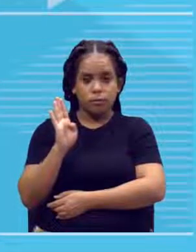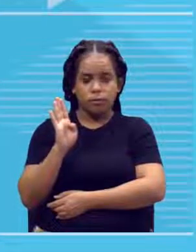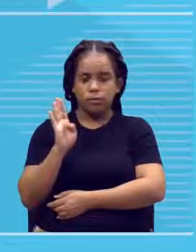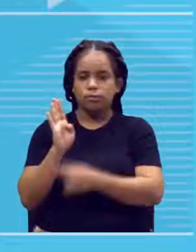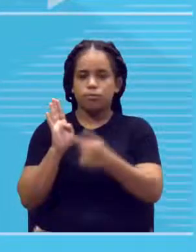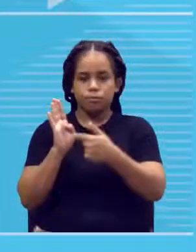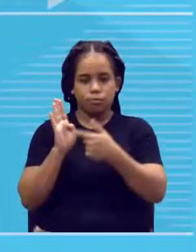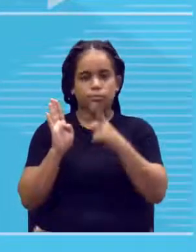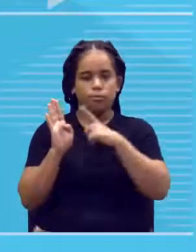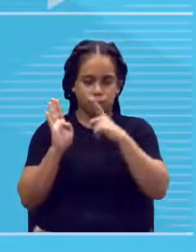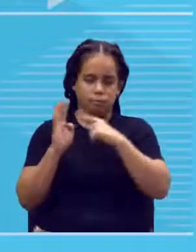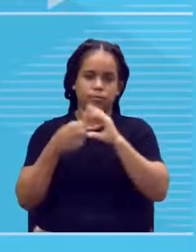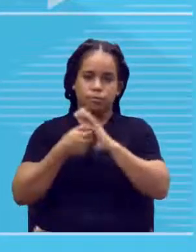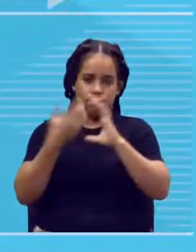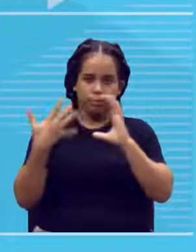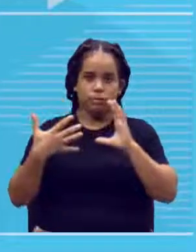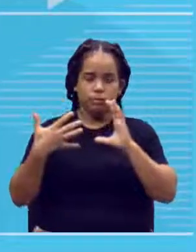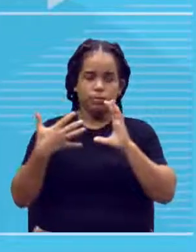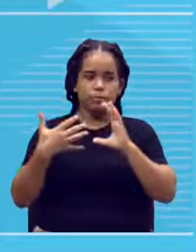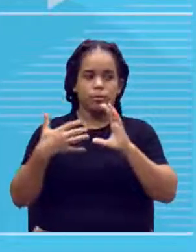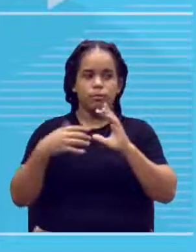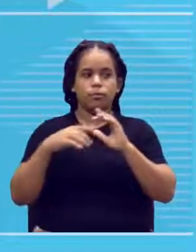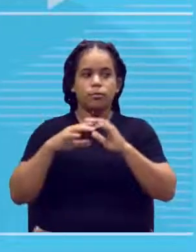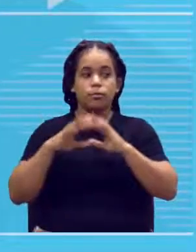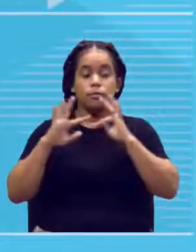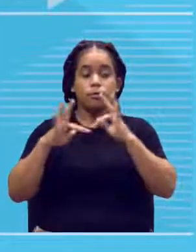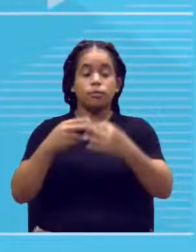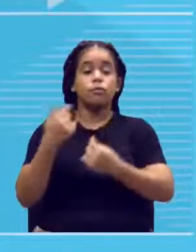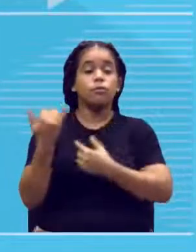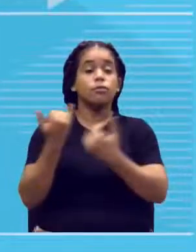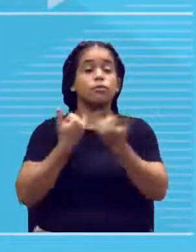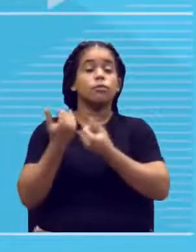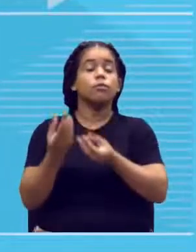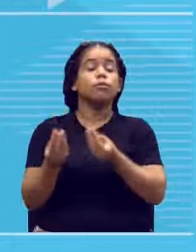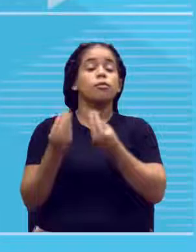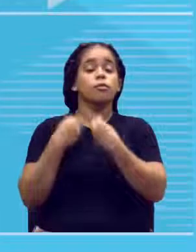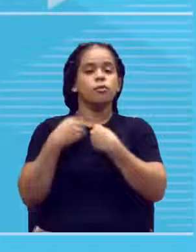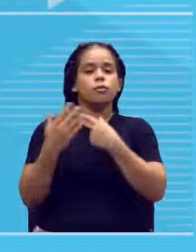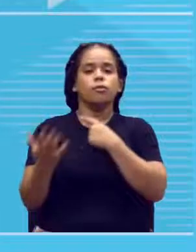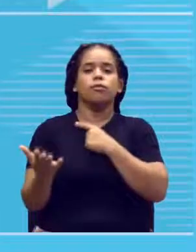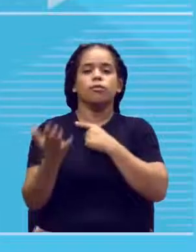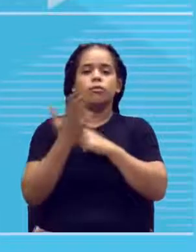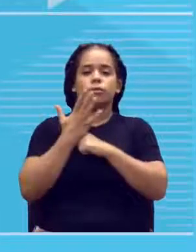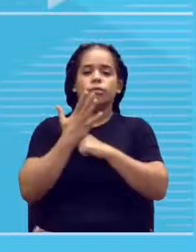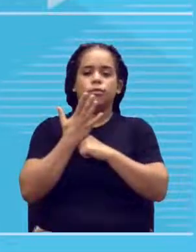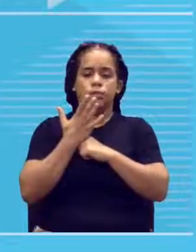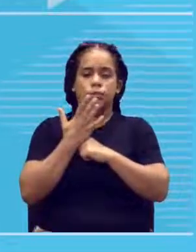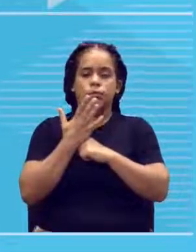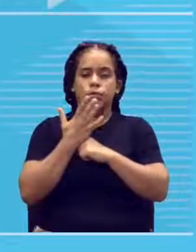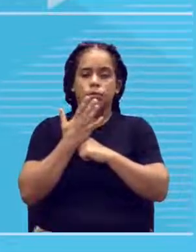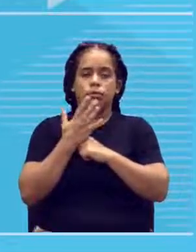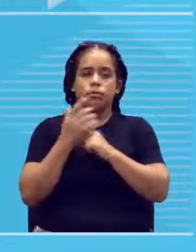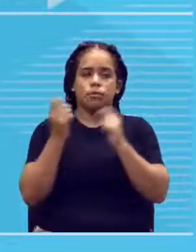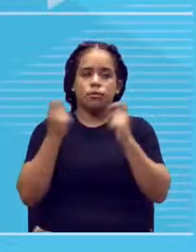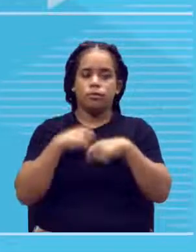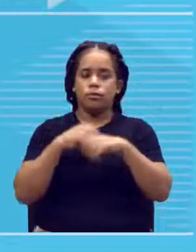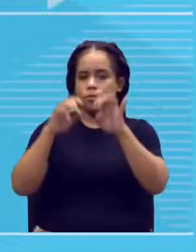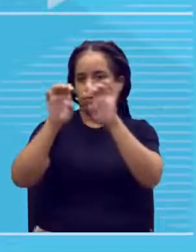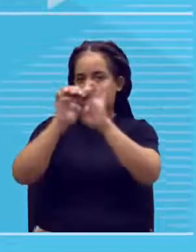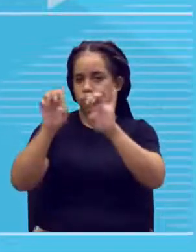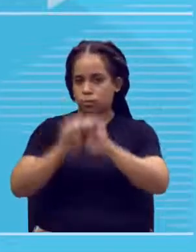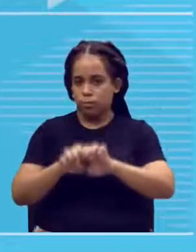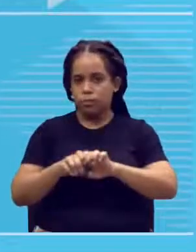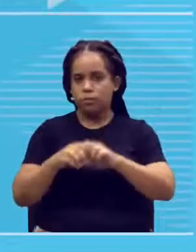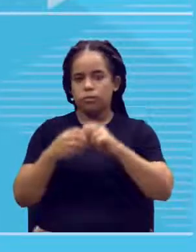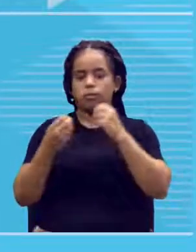tem as características. Então, todas essas informações ajudam a gente, ok? A estruturar